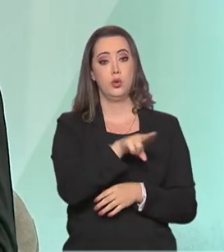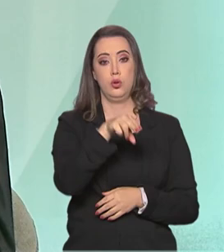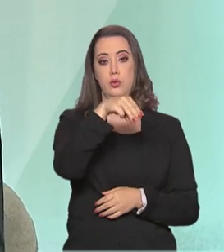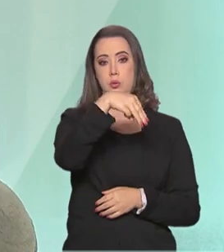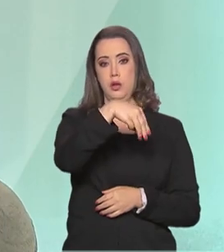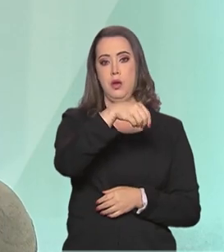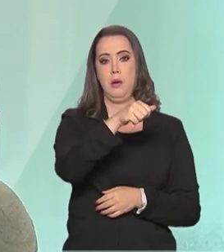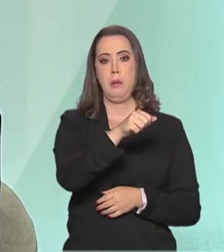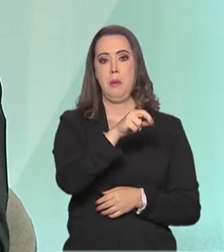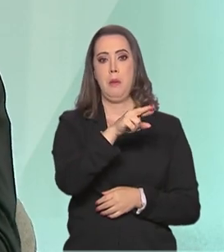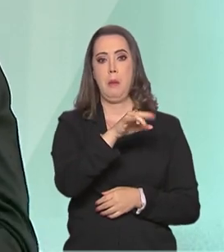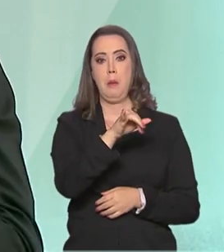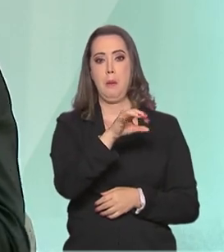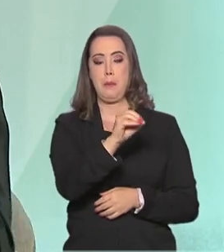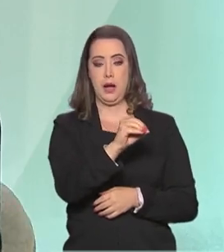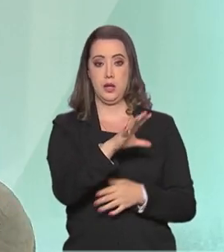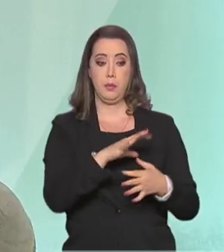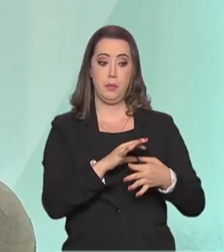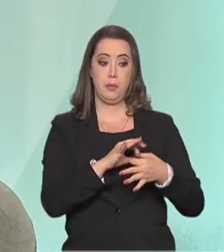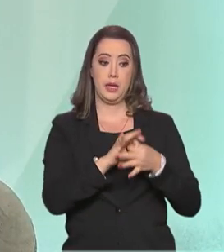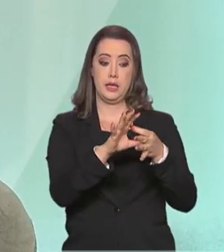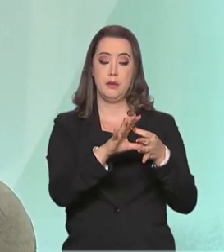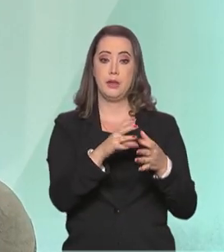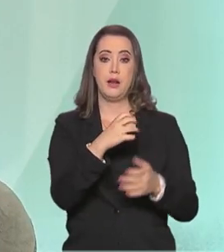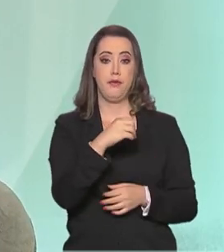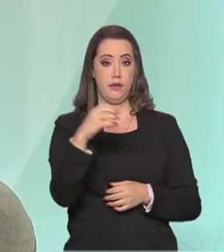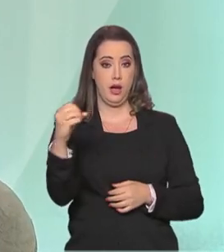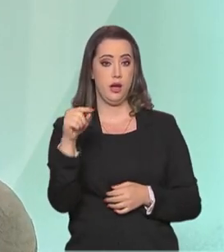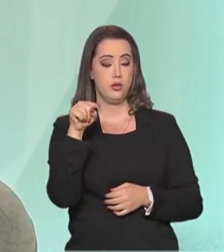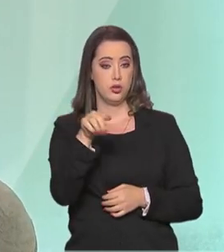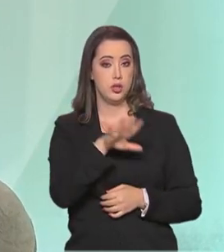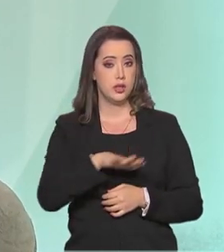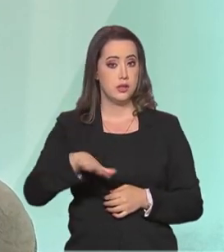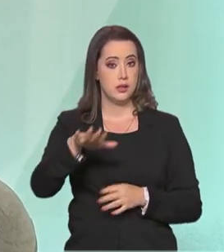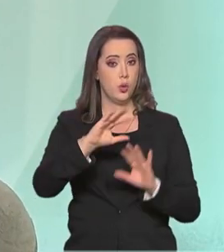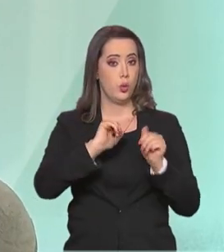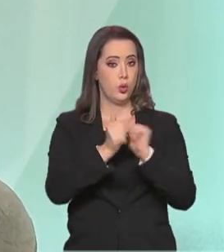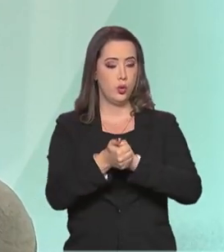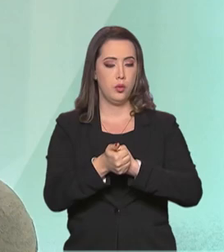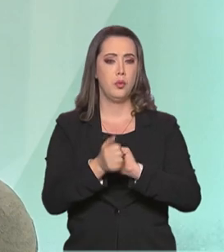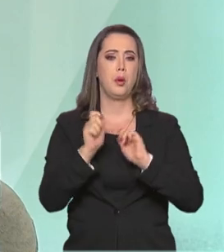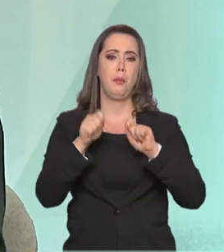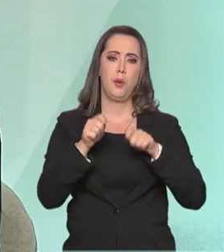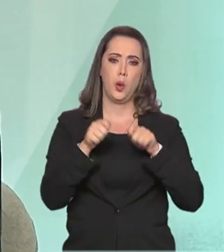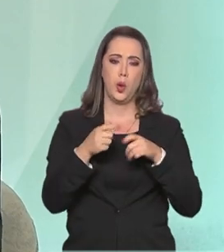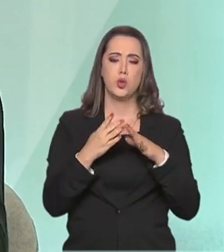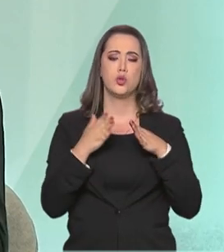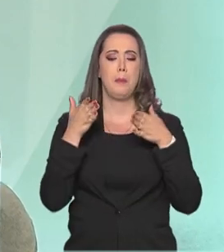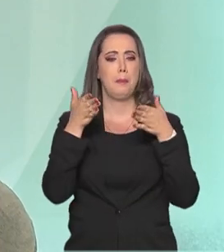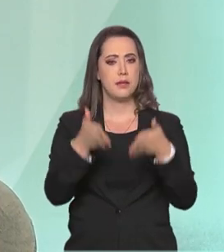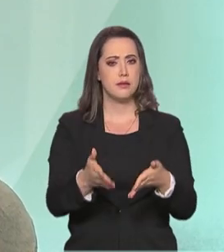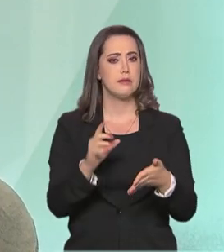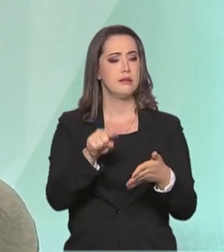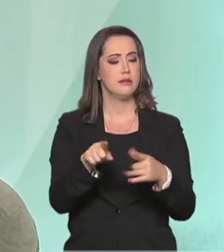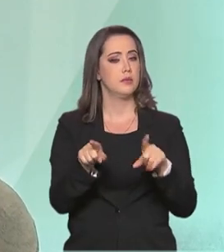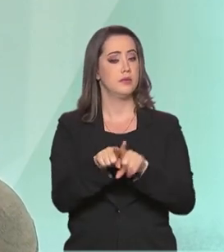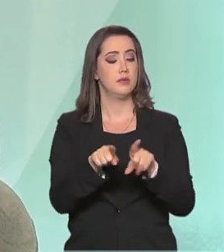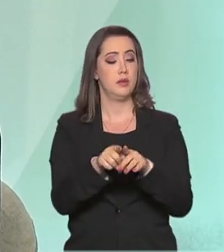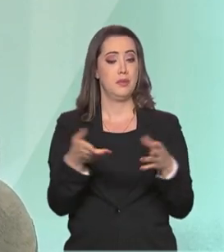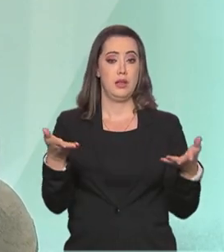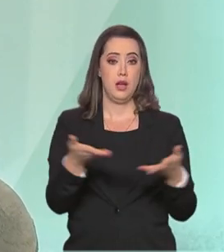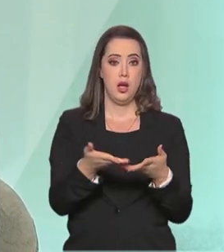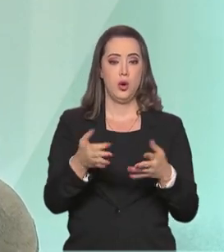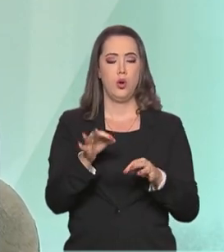conseguido a liberação desses atletas. Não só para participação e classificação para a própria Olimpíada, mas também num período agora de